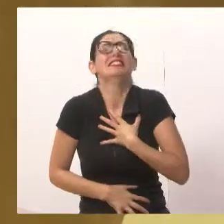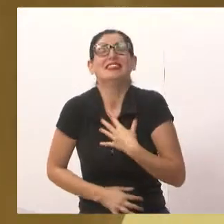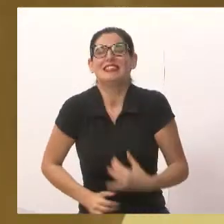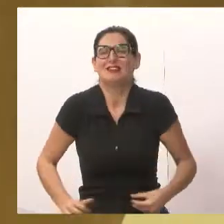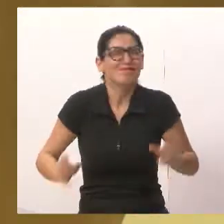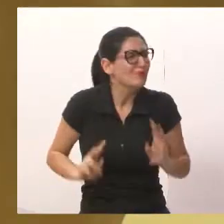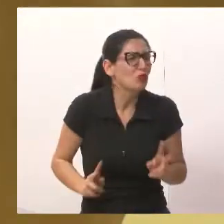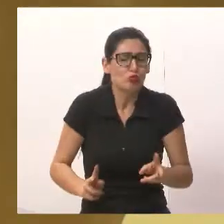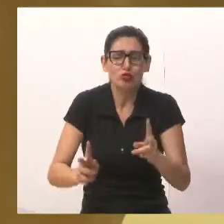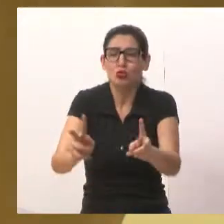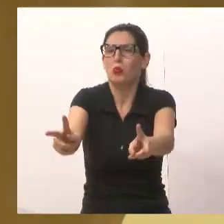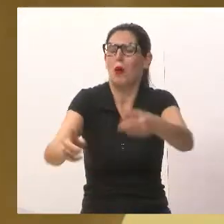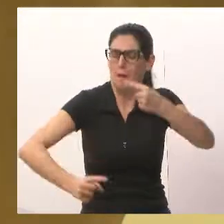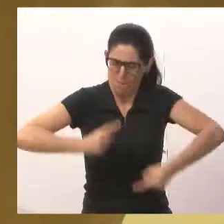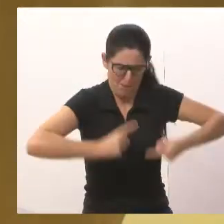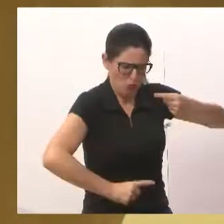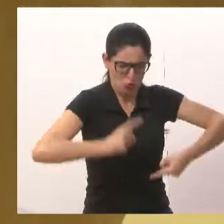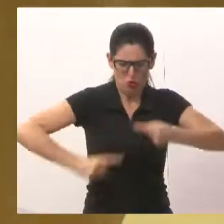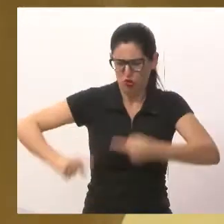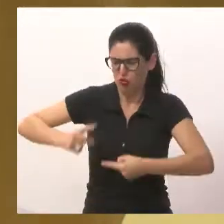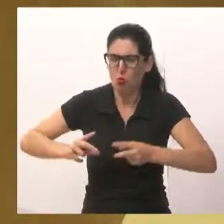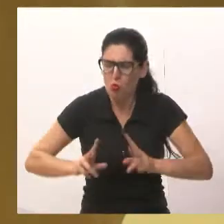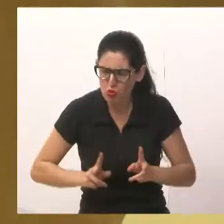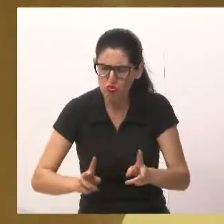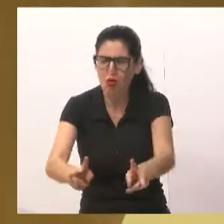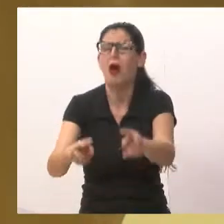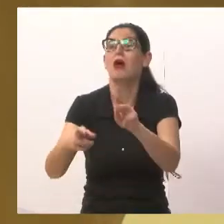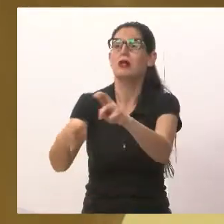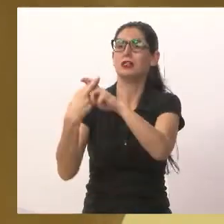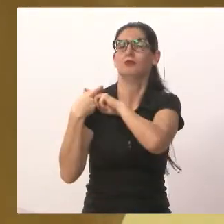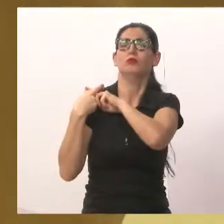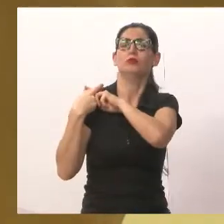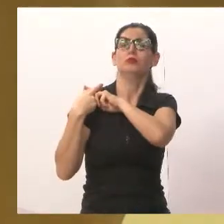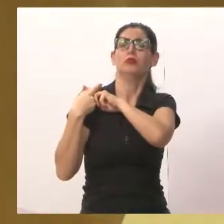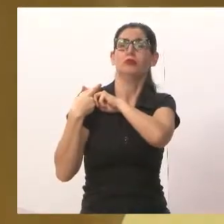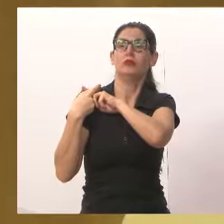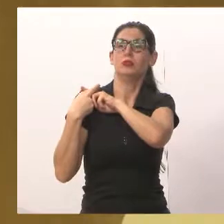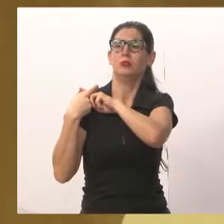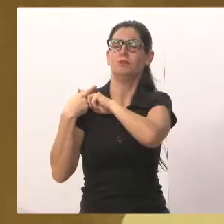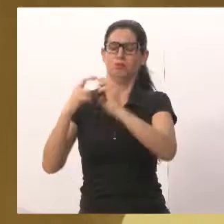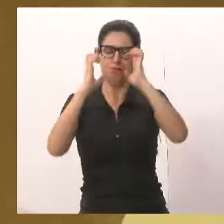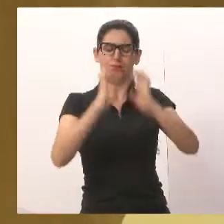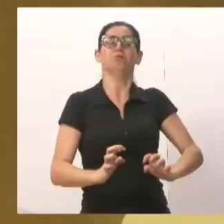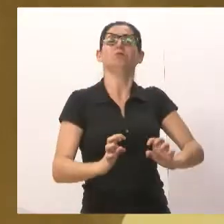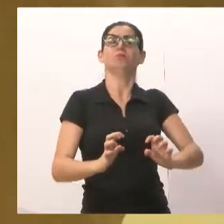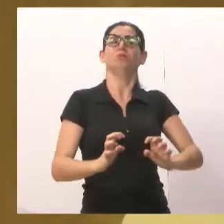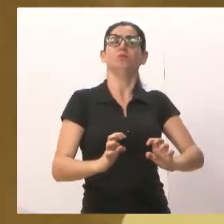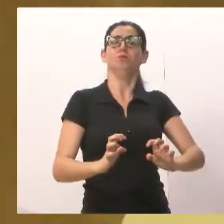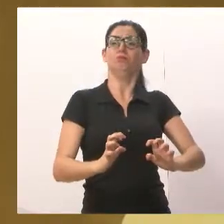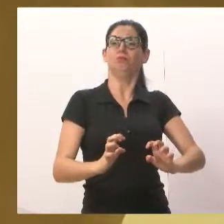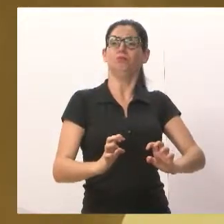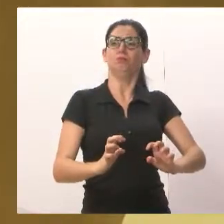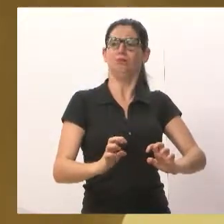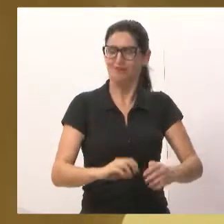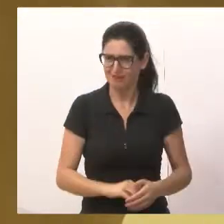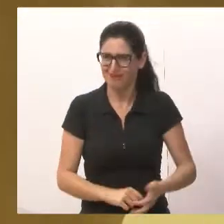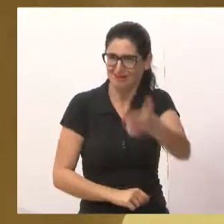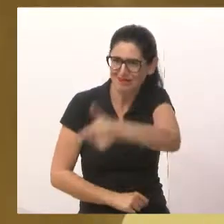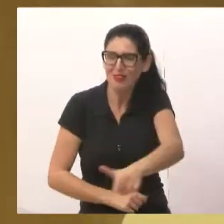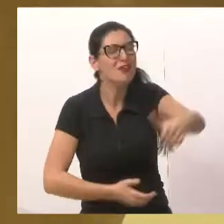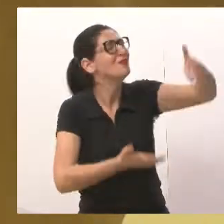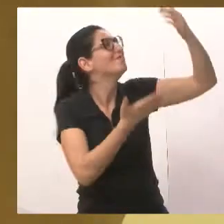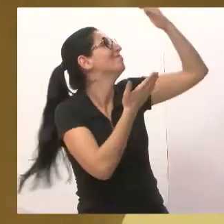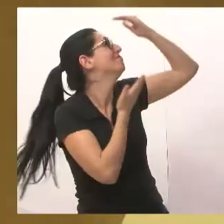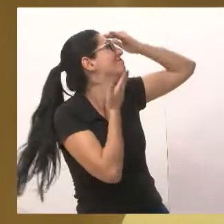política colocando a responsabilidade à frente da pessoalidade. Então, mais uma vez, agradecendo a